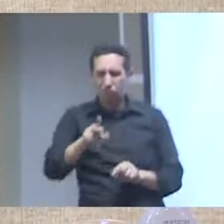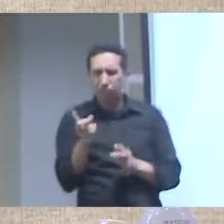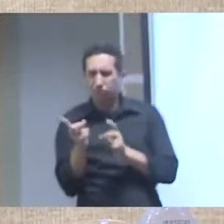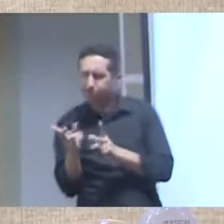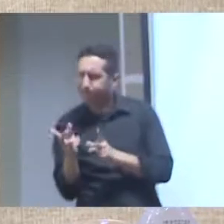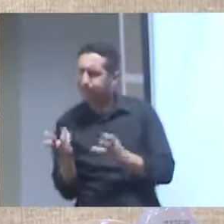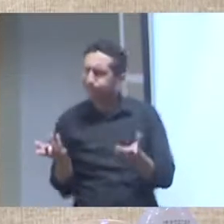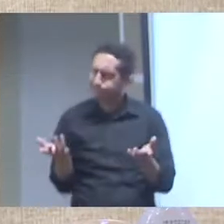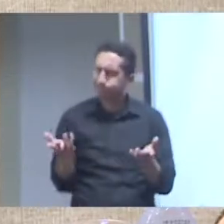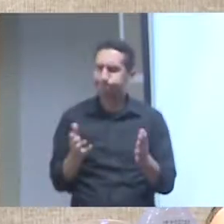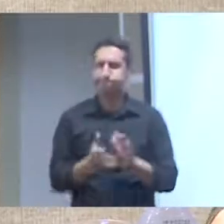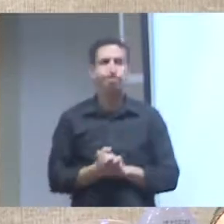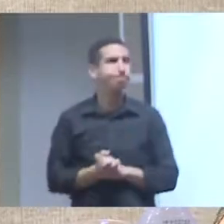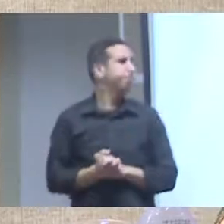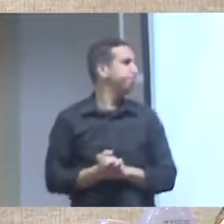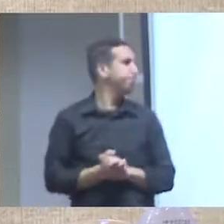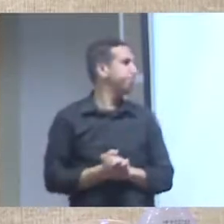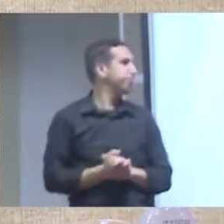desses dados